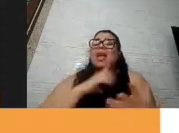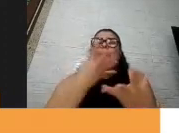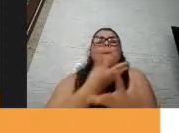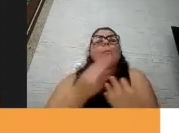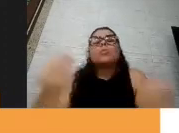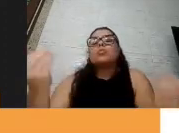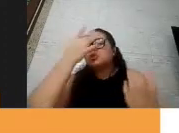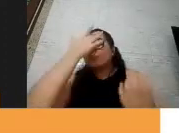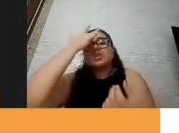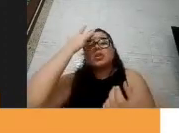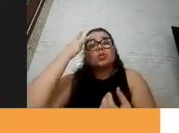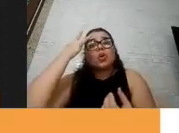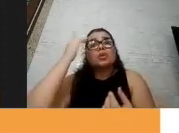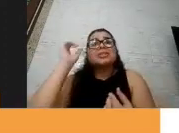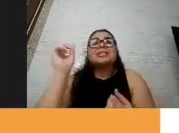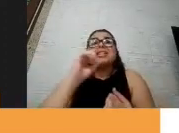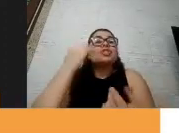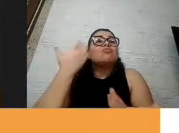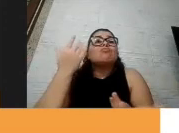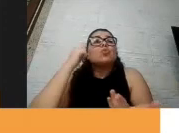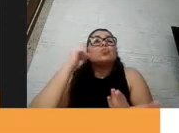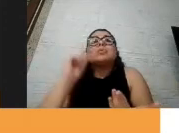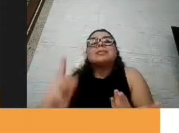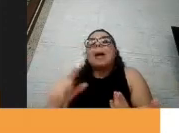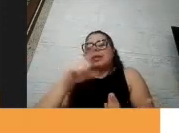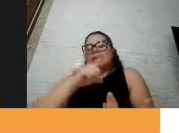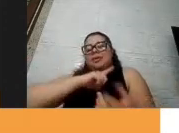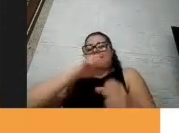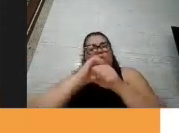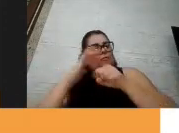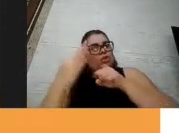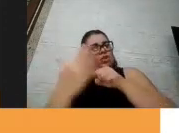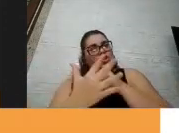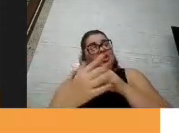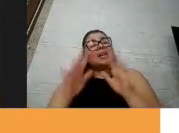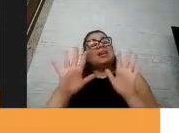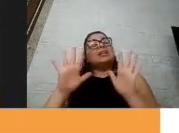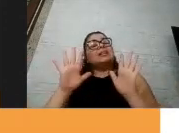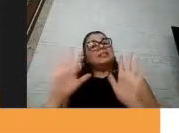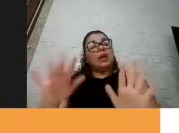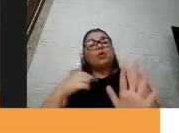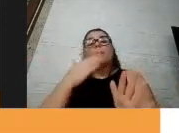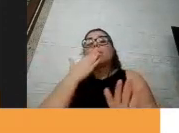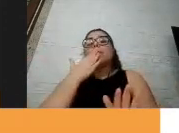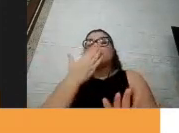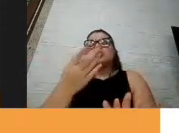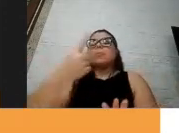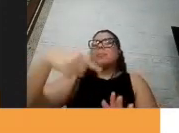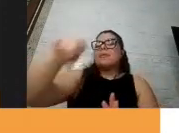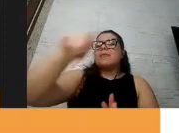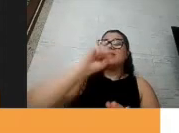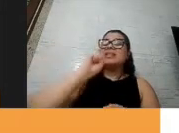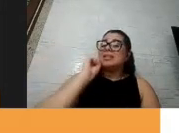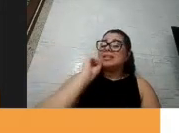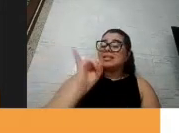foi descrito e a gente está perdendo esses dados então queria fazer um apelo para vocês se vocês conhecerem para